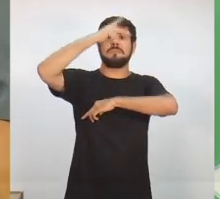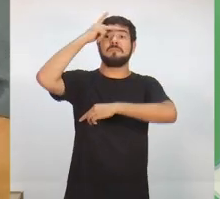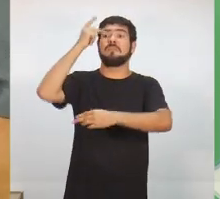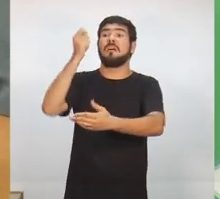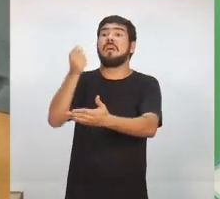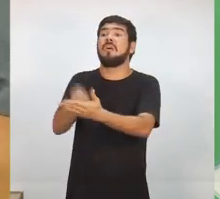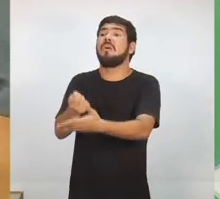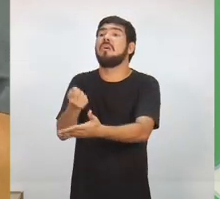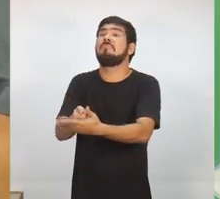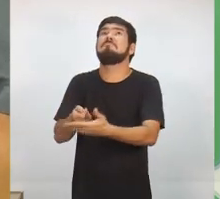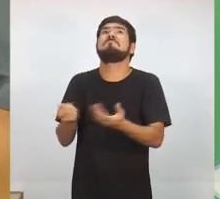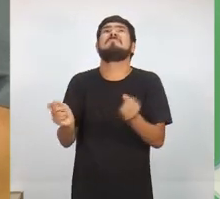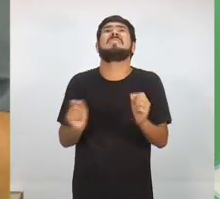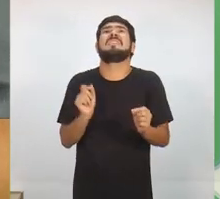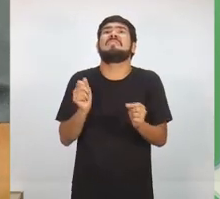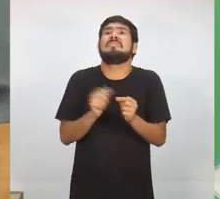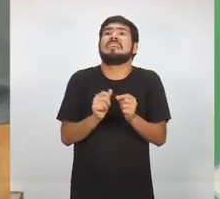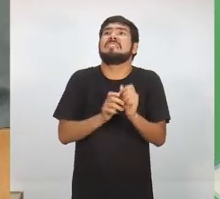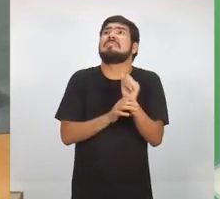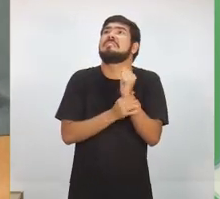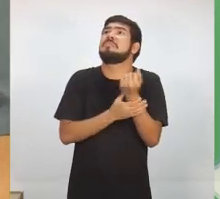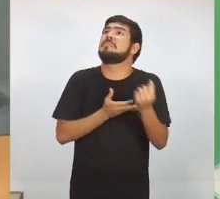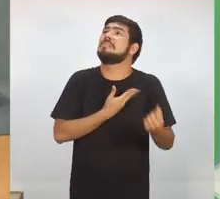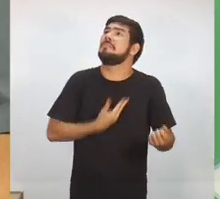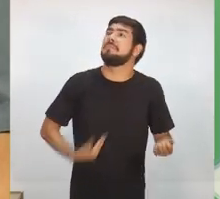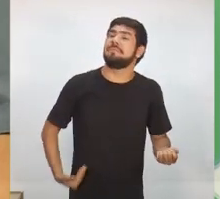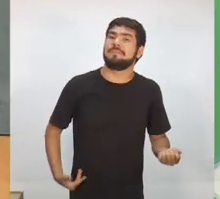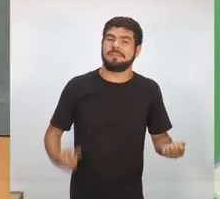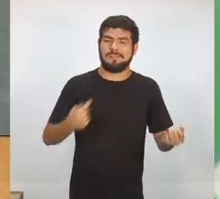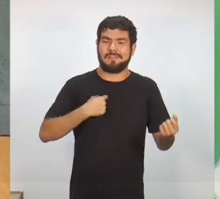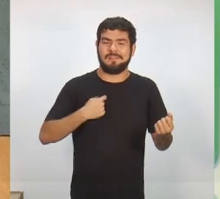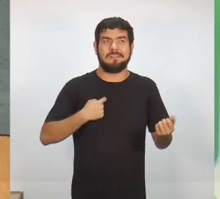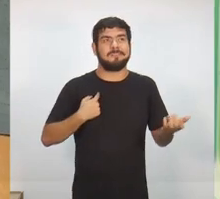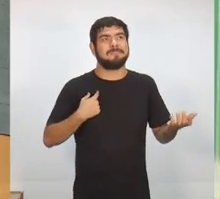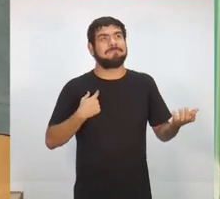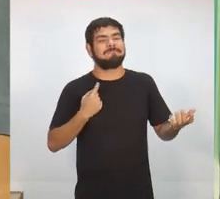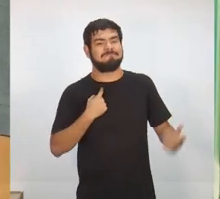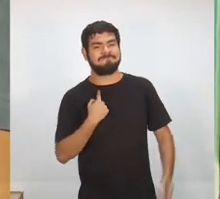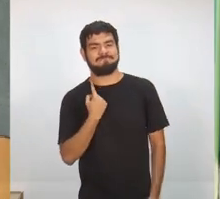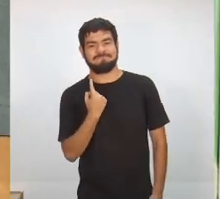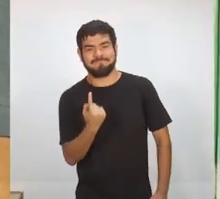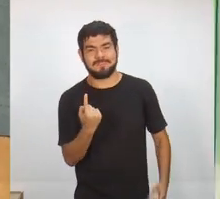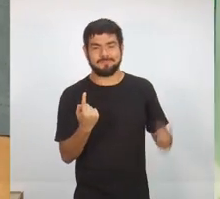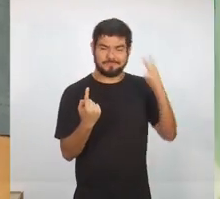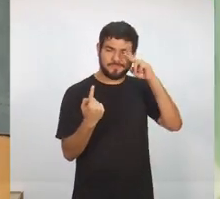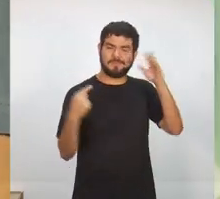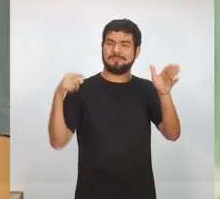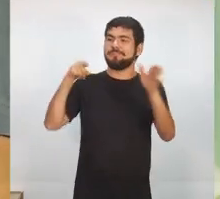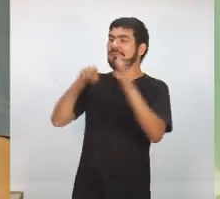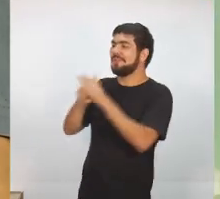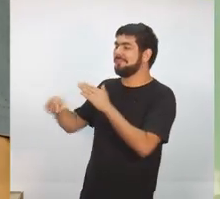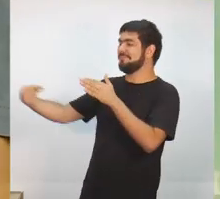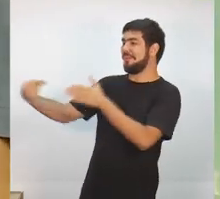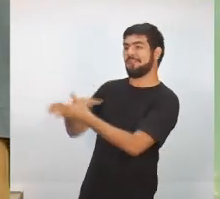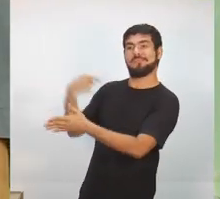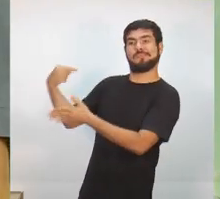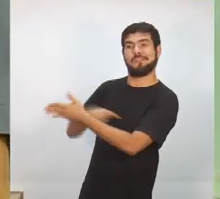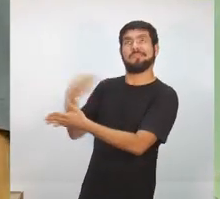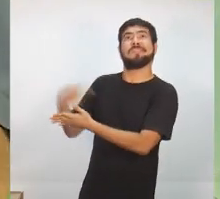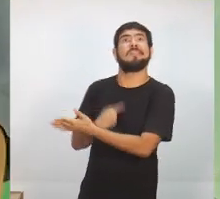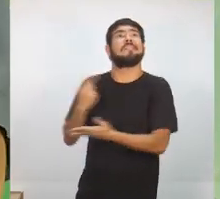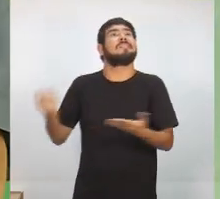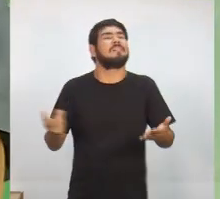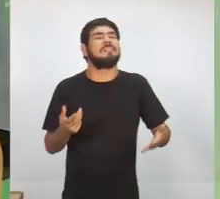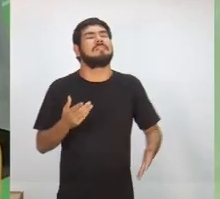é o que fazer com a segurança pública. E a segurança pública é responsabilidade do Estado. E nós temos no nosso projeto